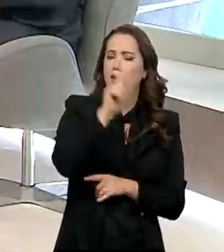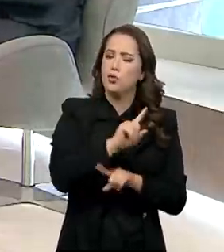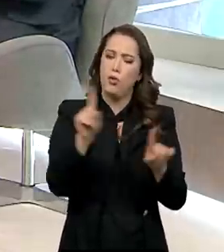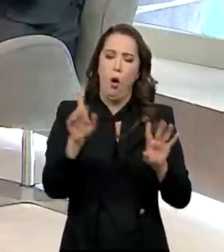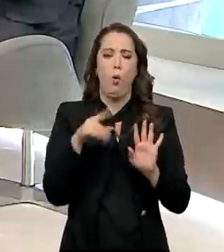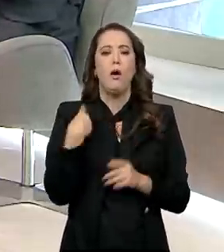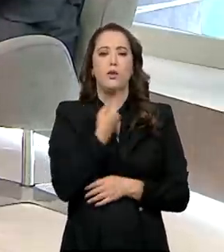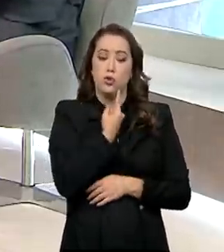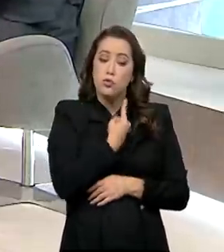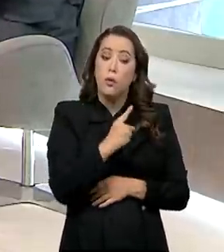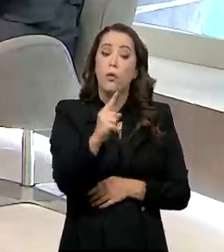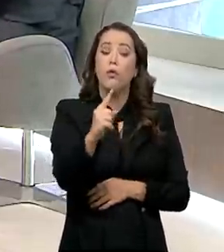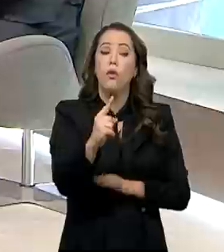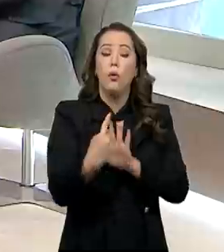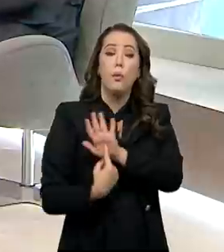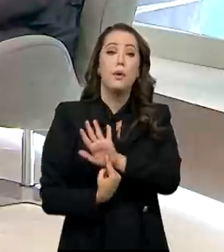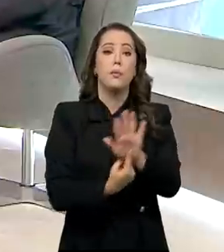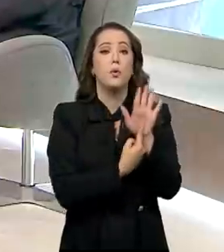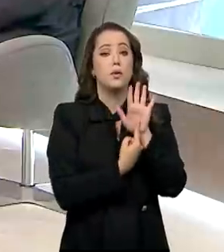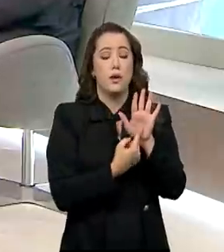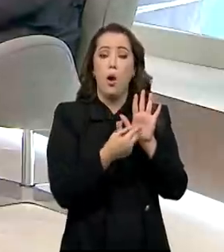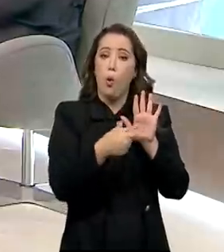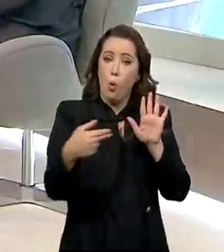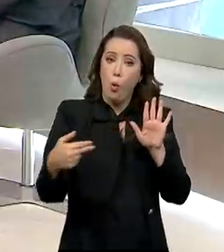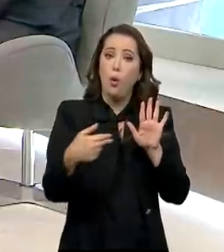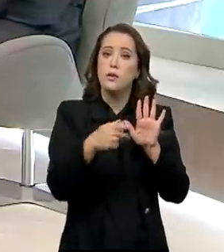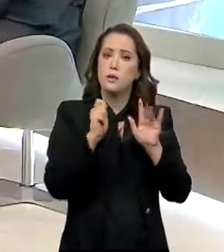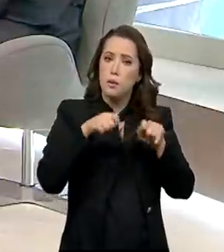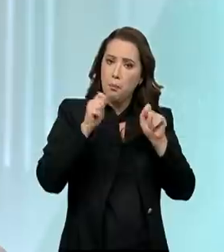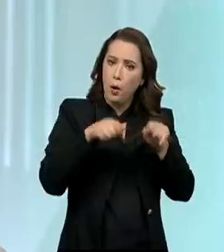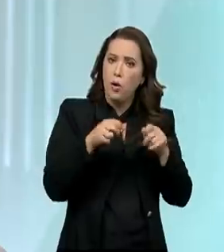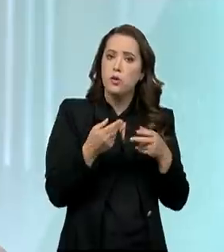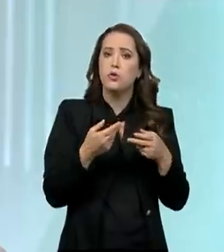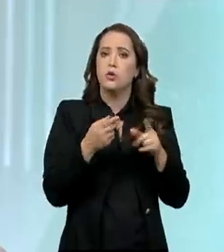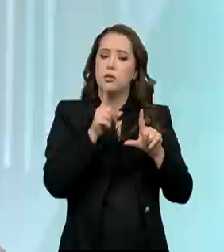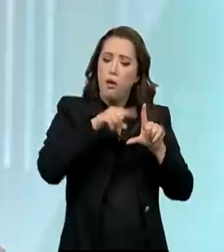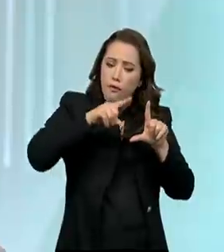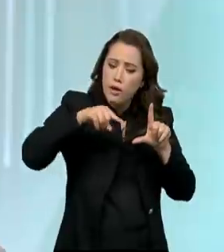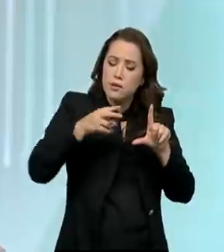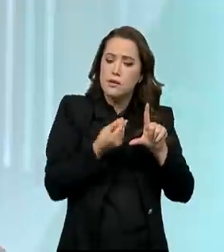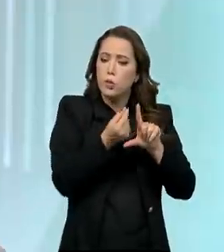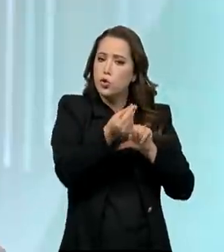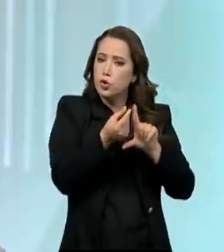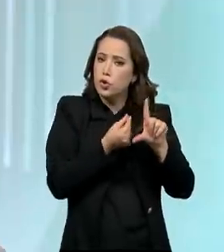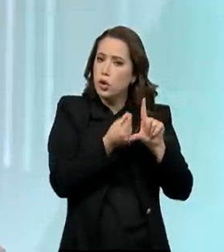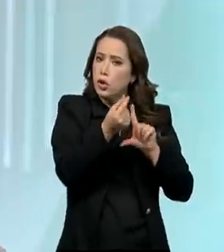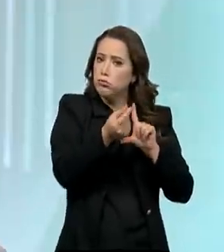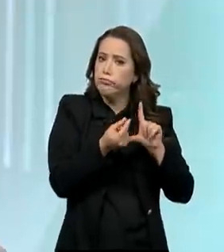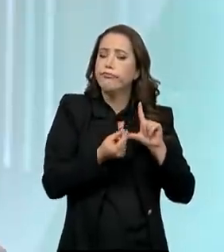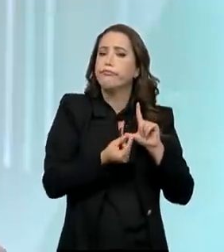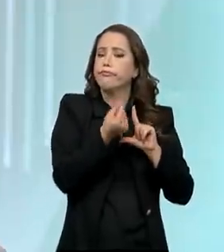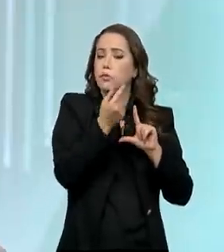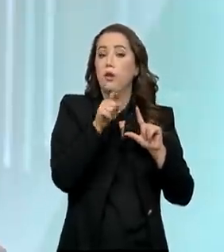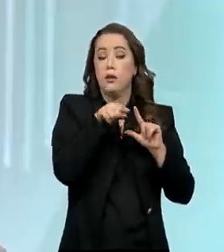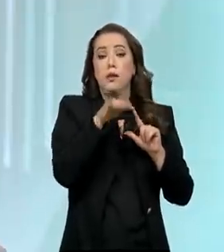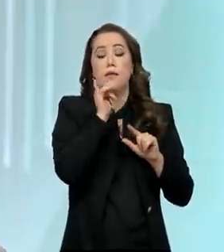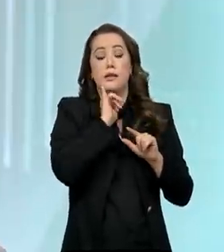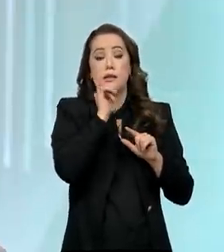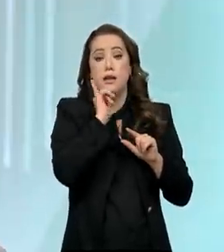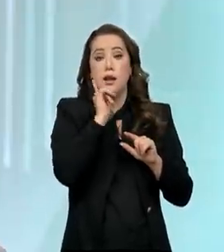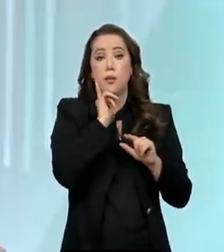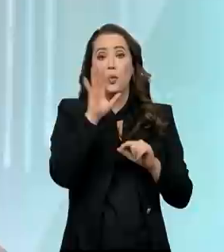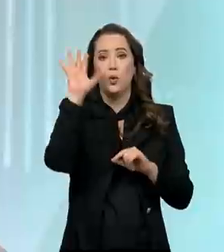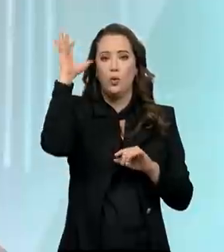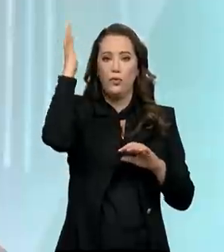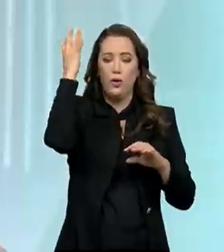clima. A gente foi para mostrar produto financeiro que viabilize essa agenda. E o exemplo do Floresta Viva é um belo exemplo dessa